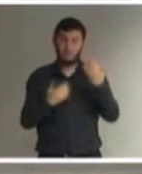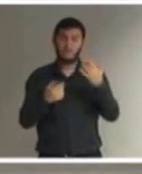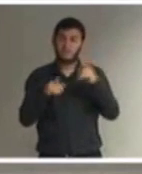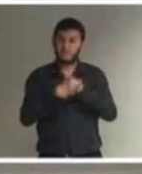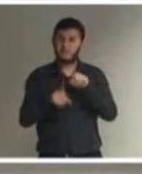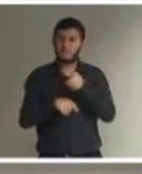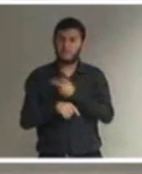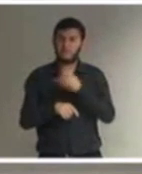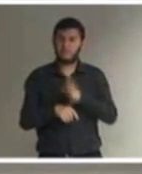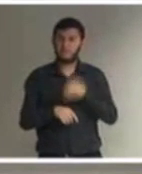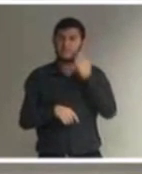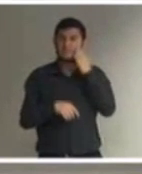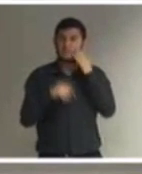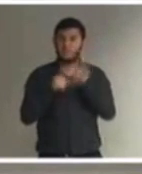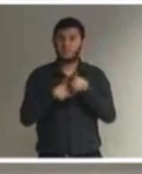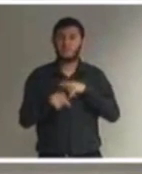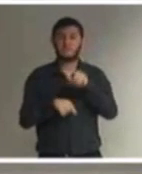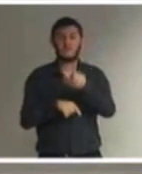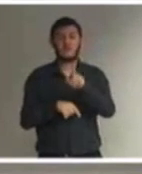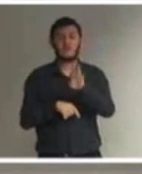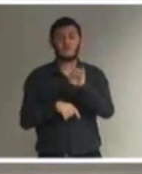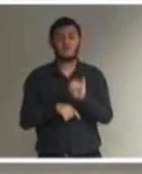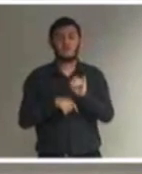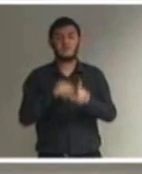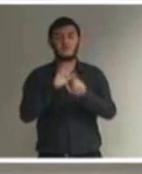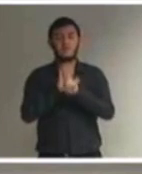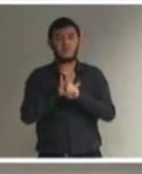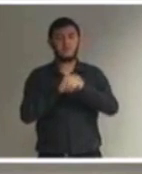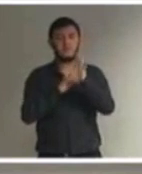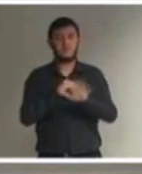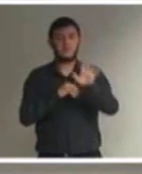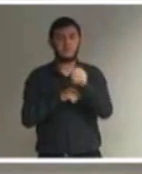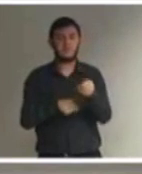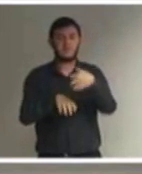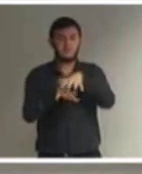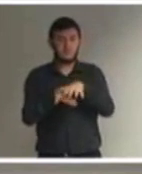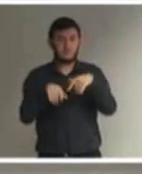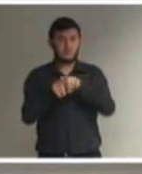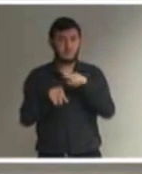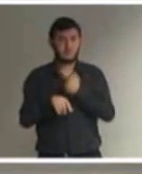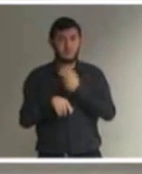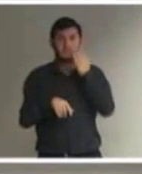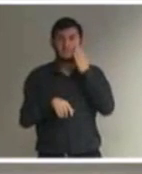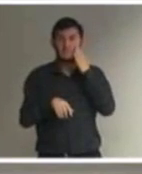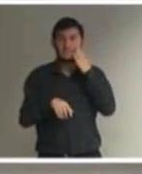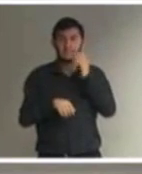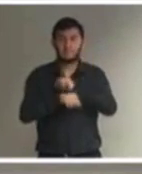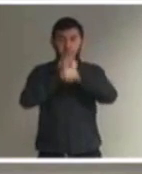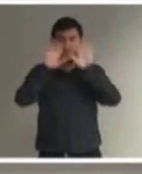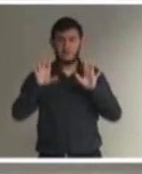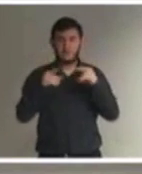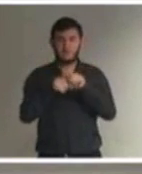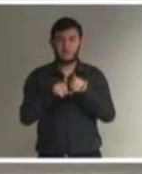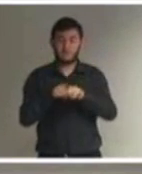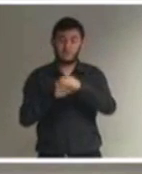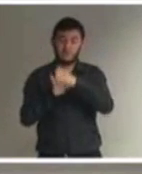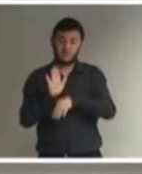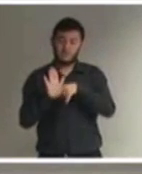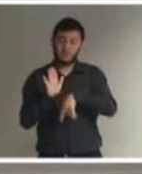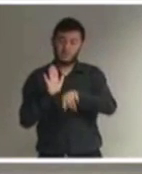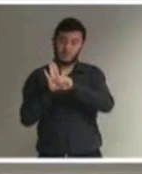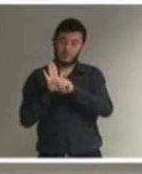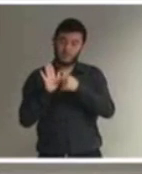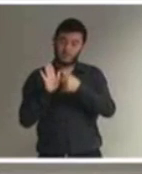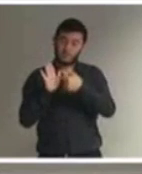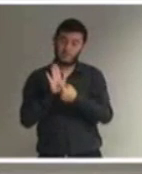posterior da LBI, ficou tudo absolutamente claro, e é o texto da LBI que prevalece, mesmo sobre